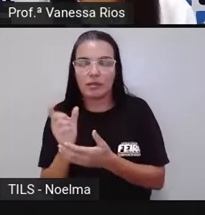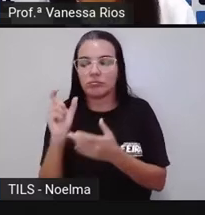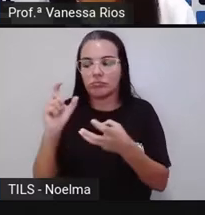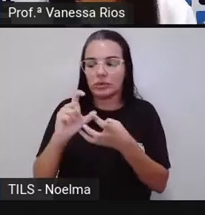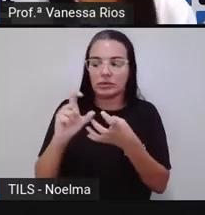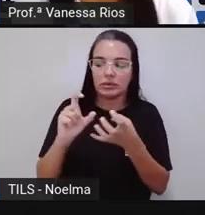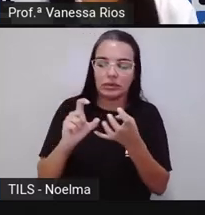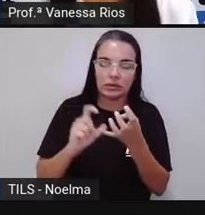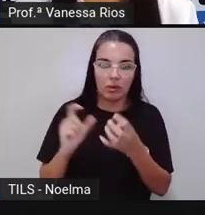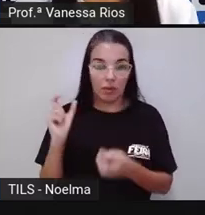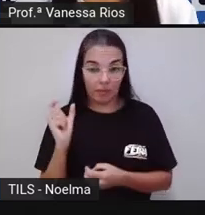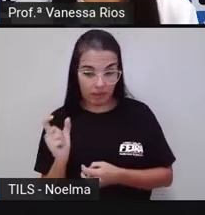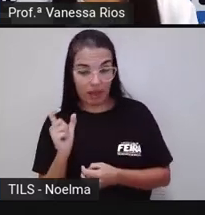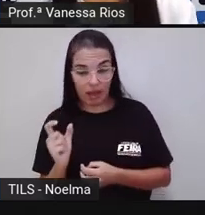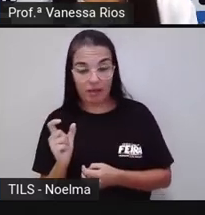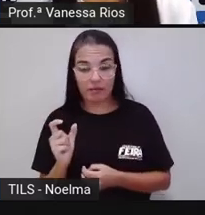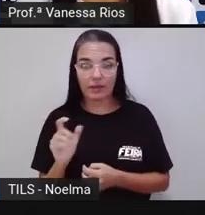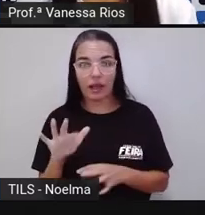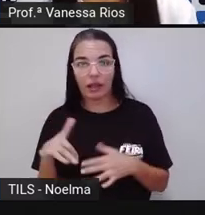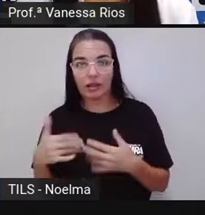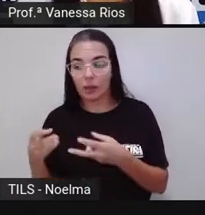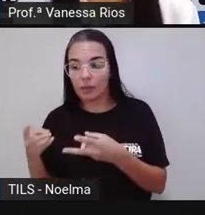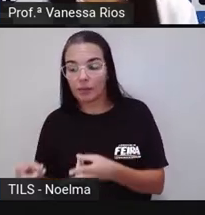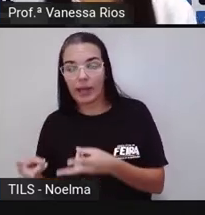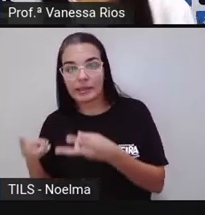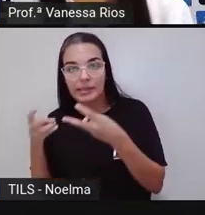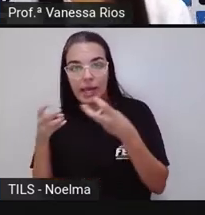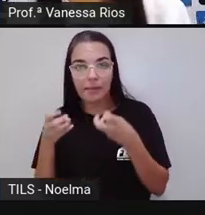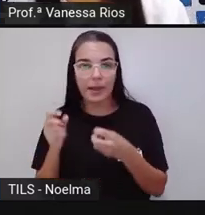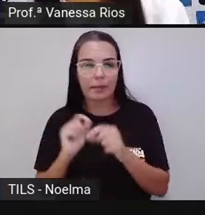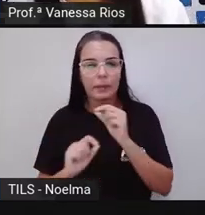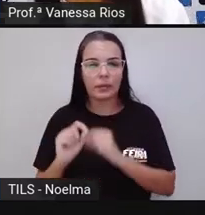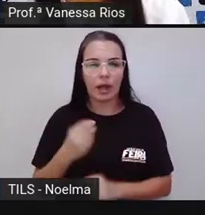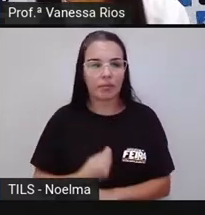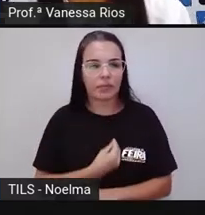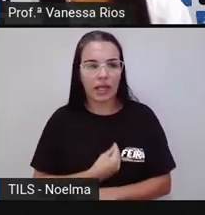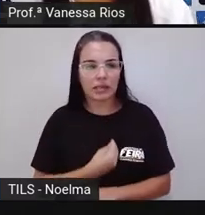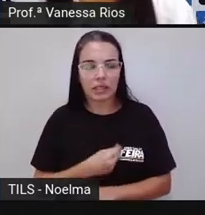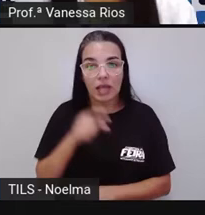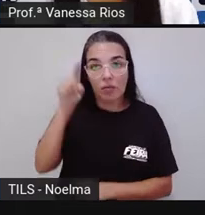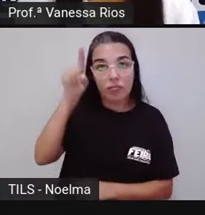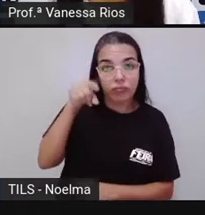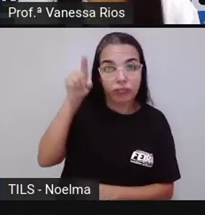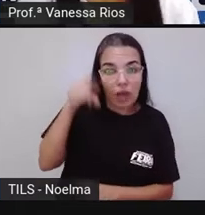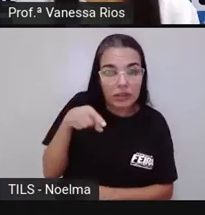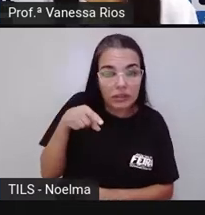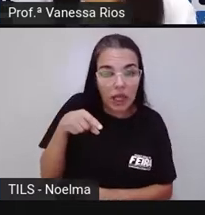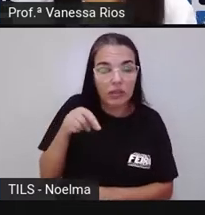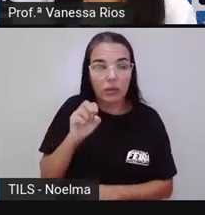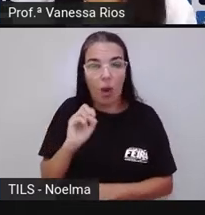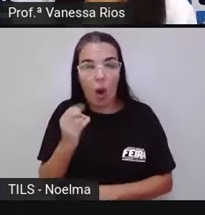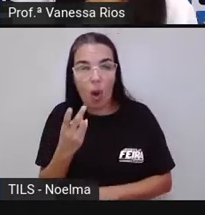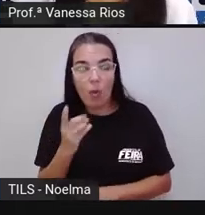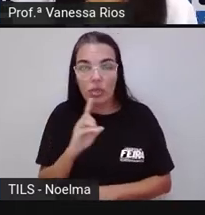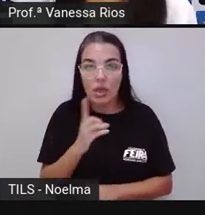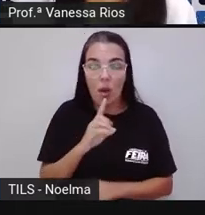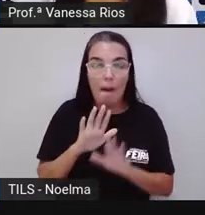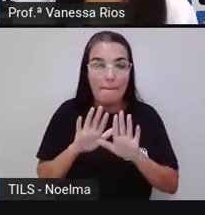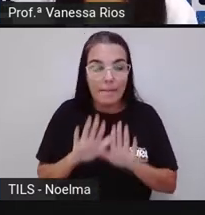uma palavra e nós percebemos, diante da presença do acento ou não, mas nós